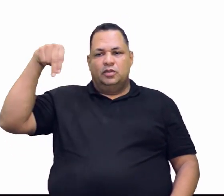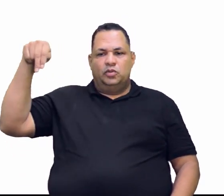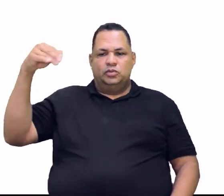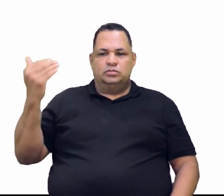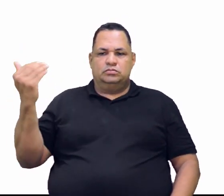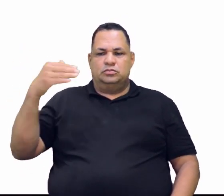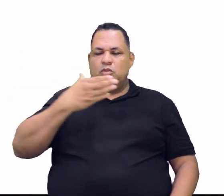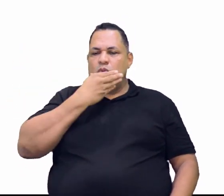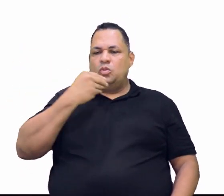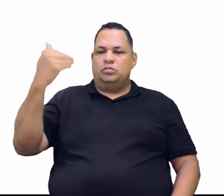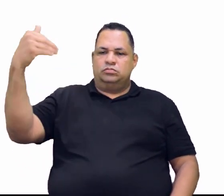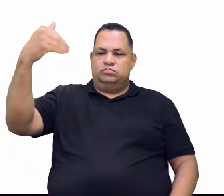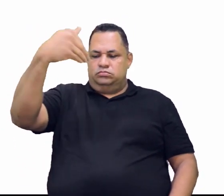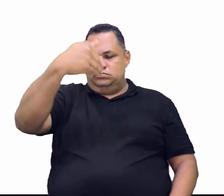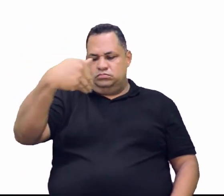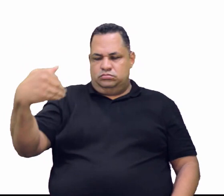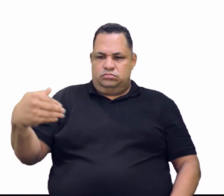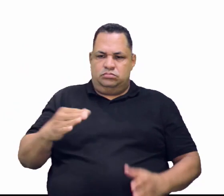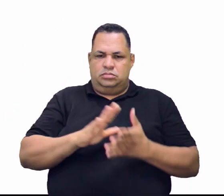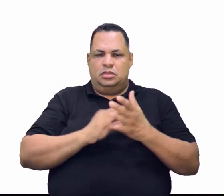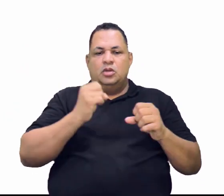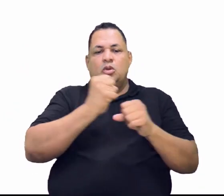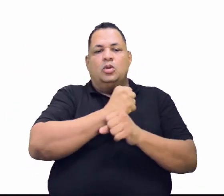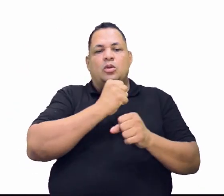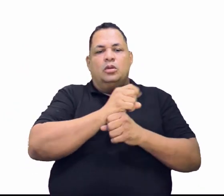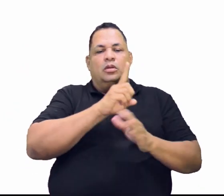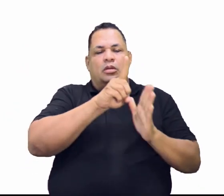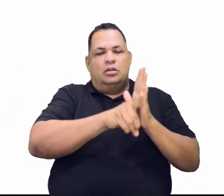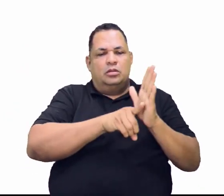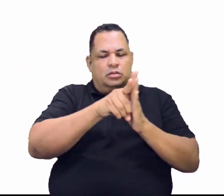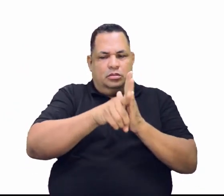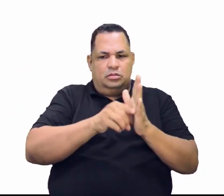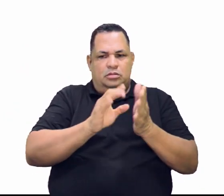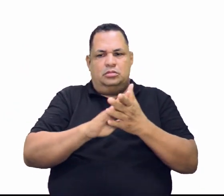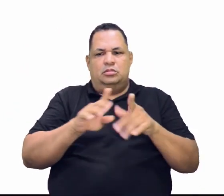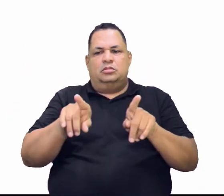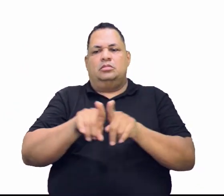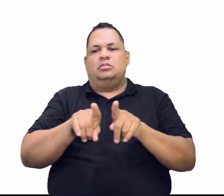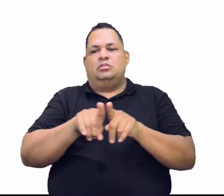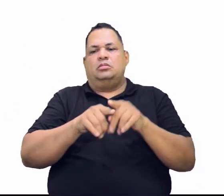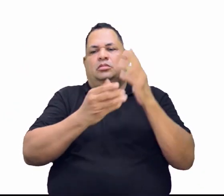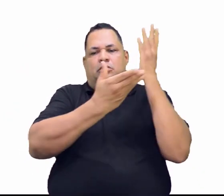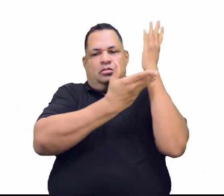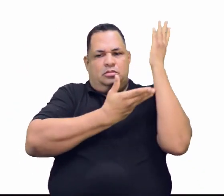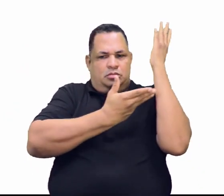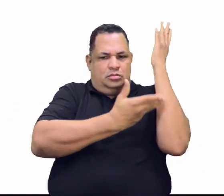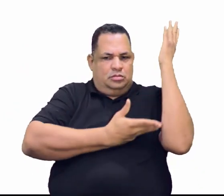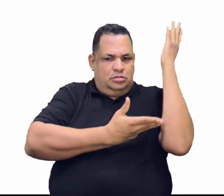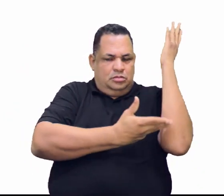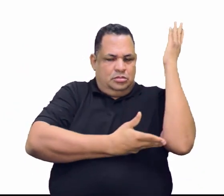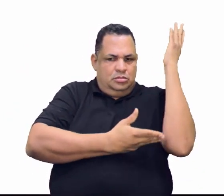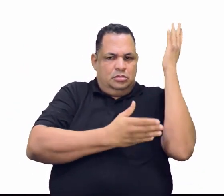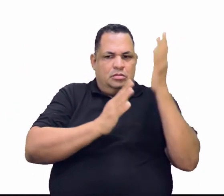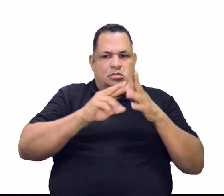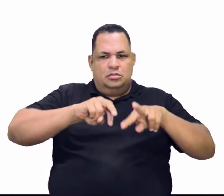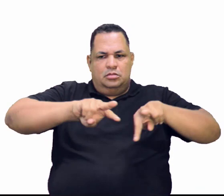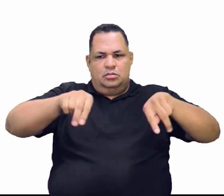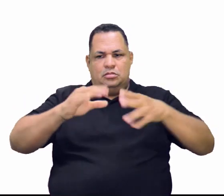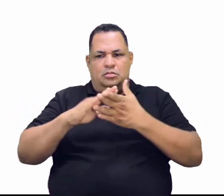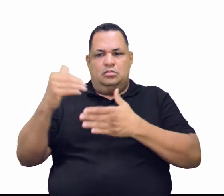para a construção da cidade de Ferro André Mamoré. Veio o Nordertino para o corte da seringa.